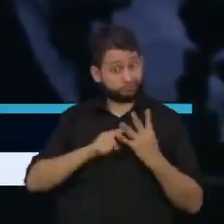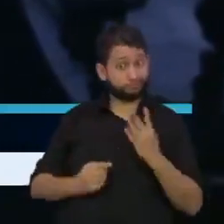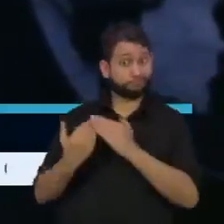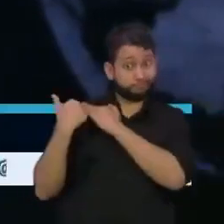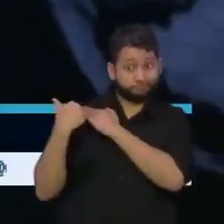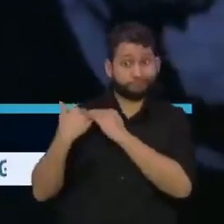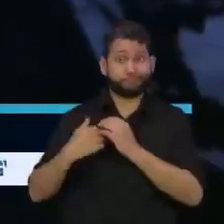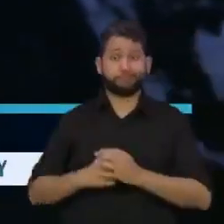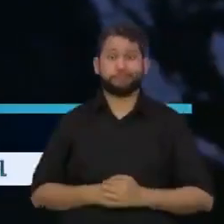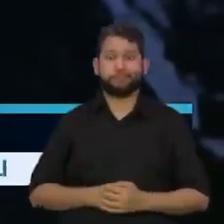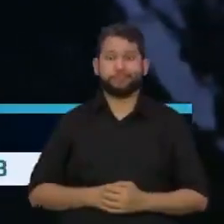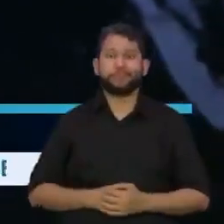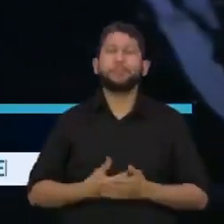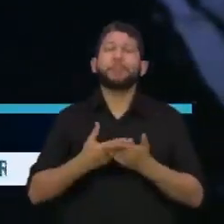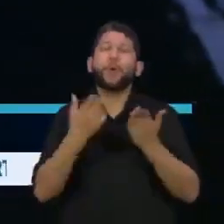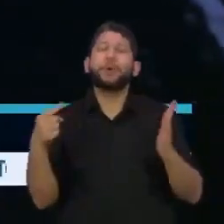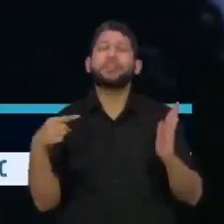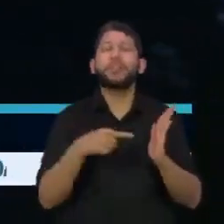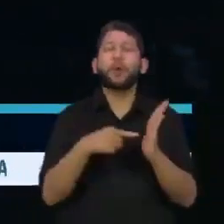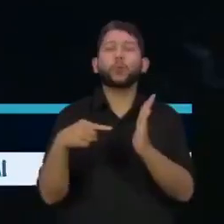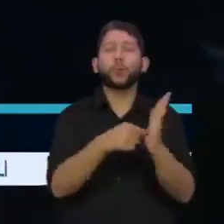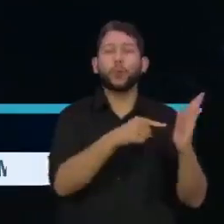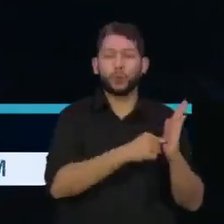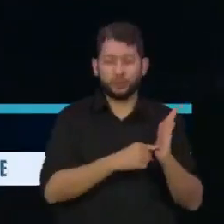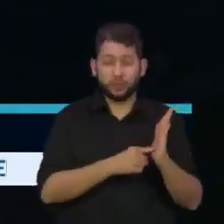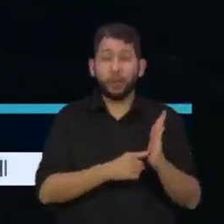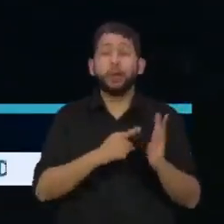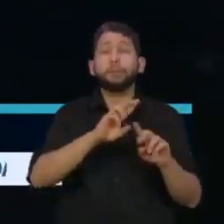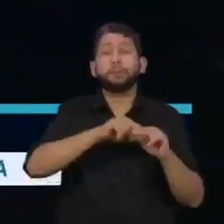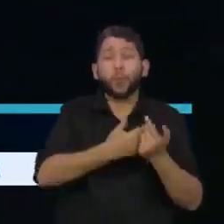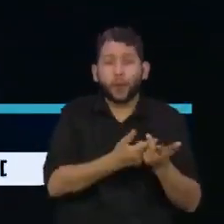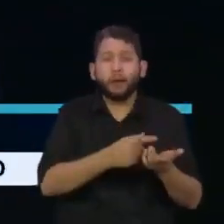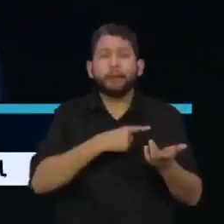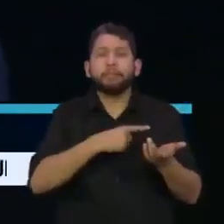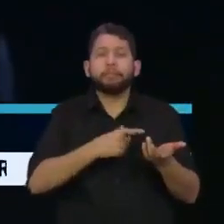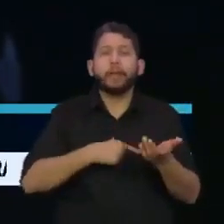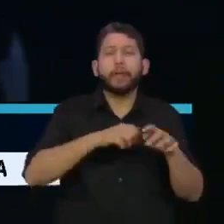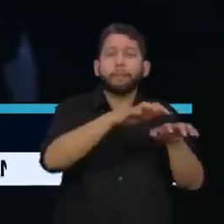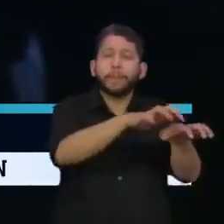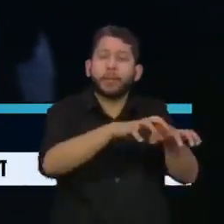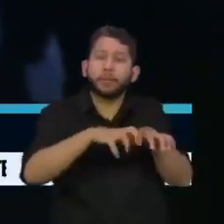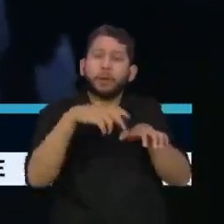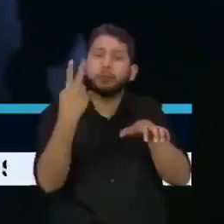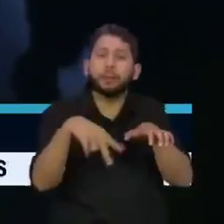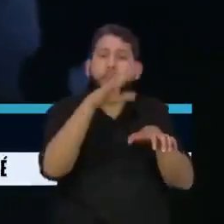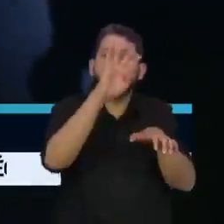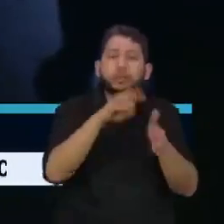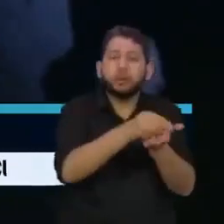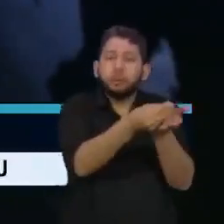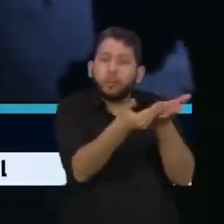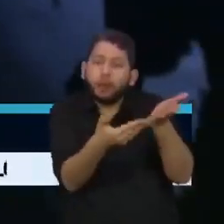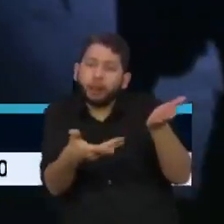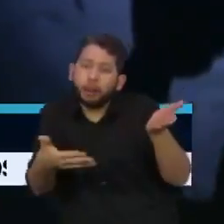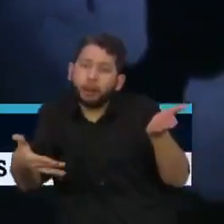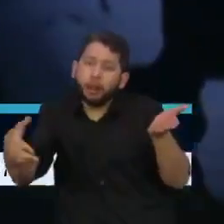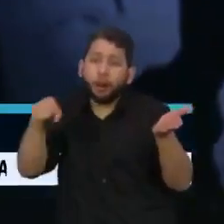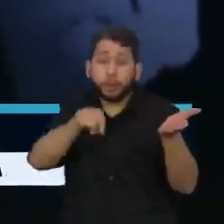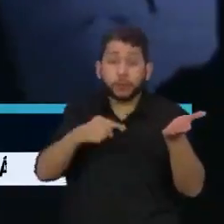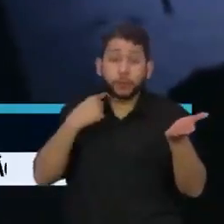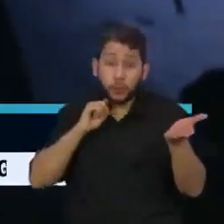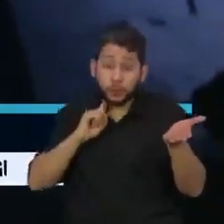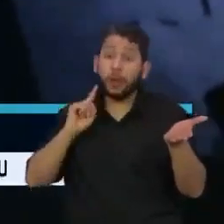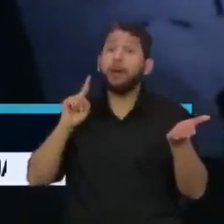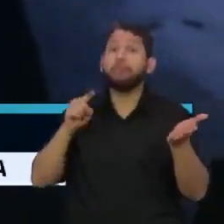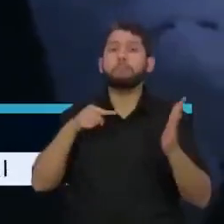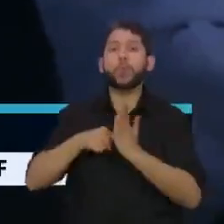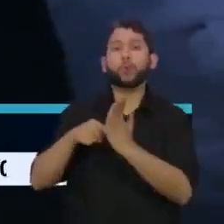A maioria das denúncias por contaminação provocada por vazamento tóxico de mineradoras no Brasil são contra empresas estrangeiras. Só